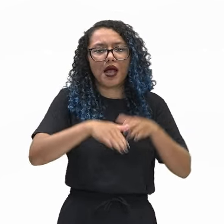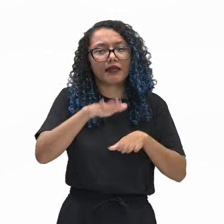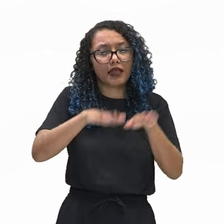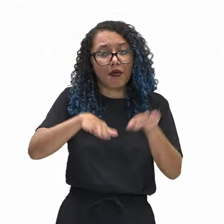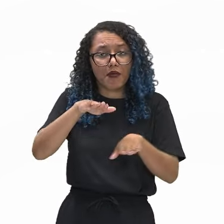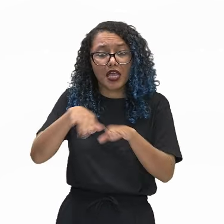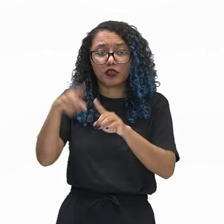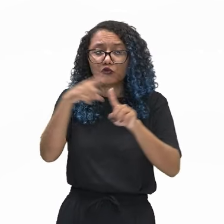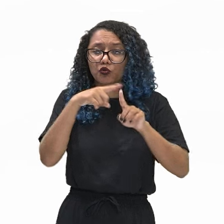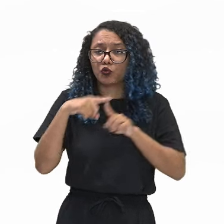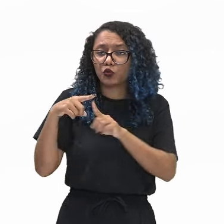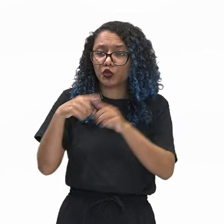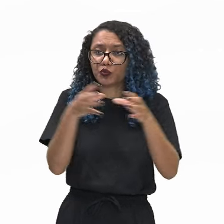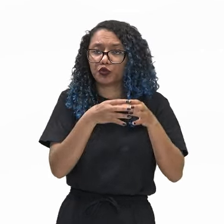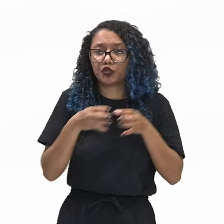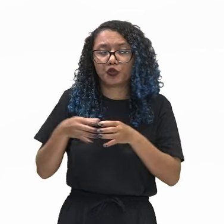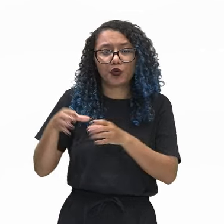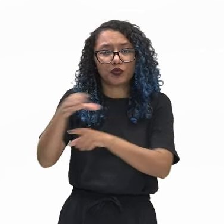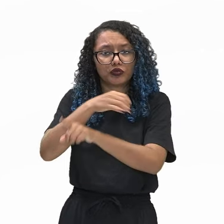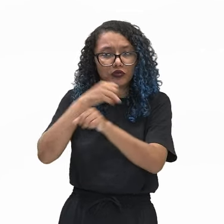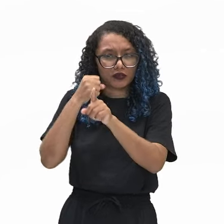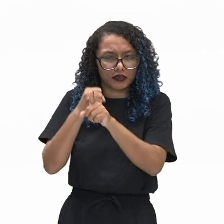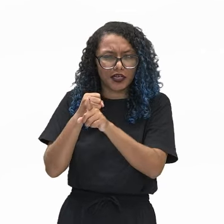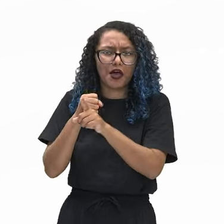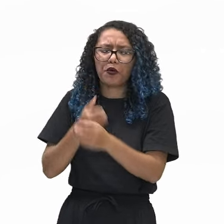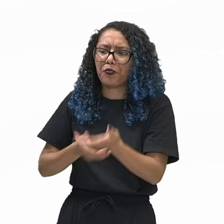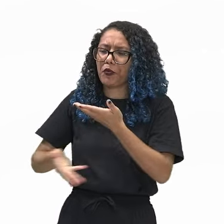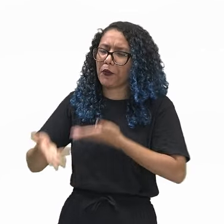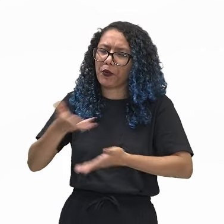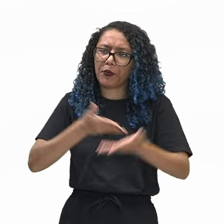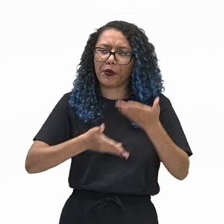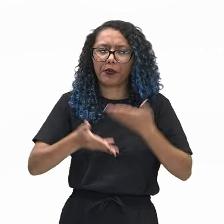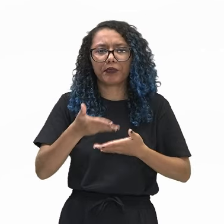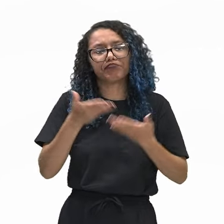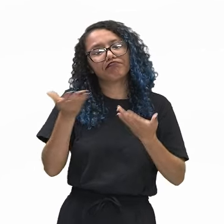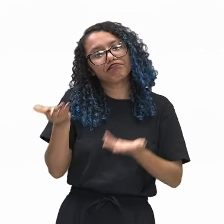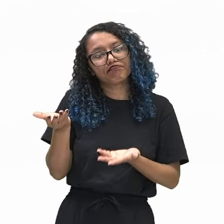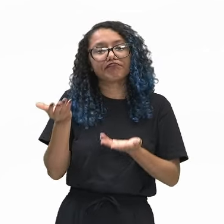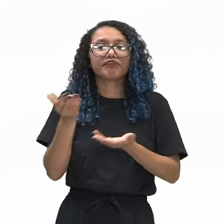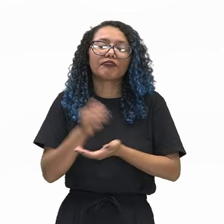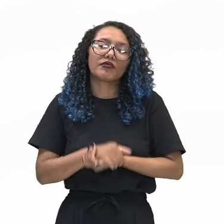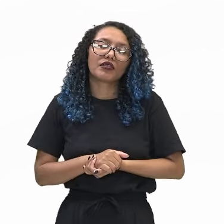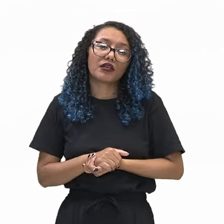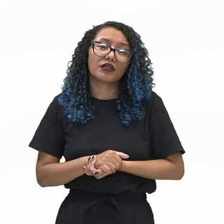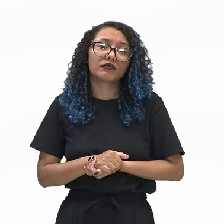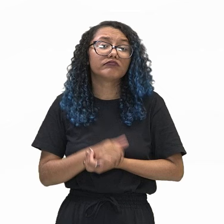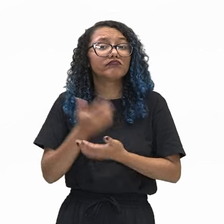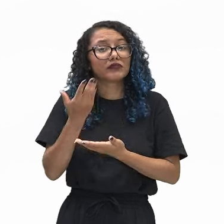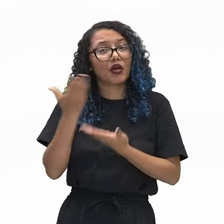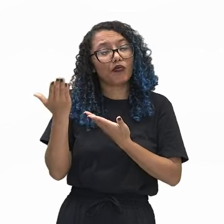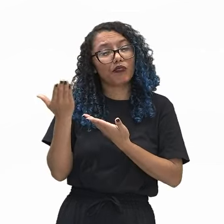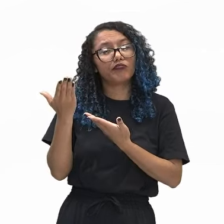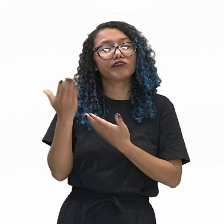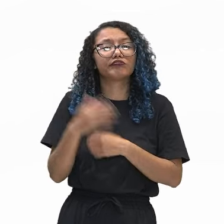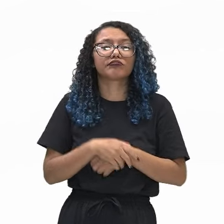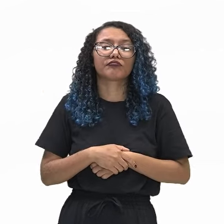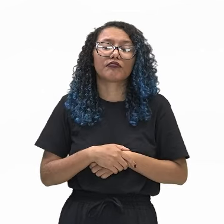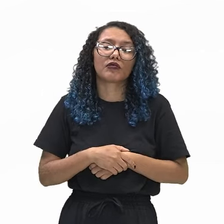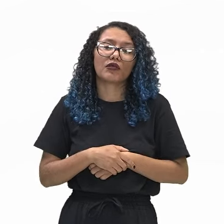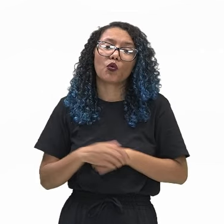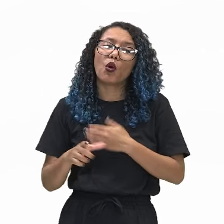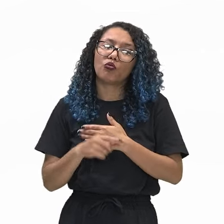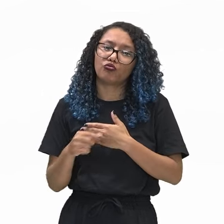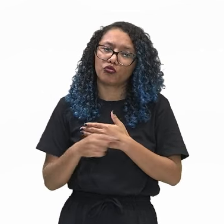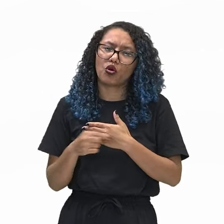Então, segundo esse autor, o Paz, as várias e diferentes formas de conceber a juventude